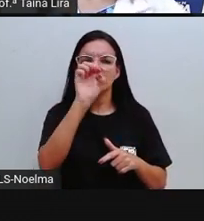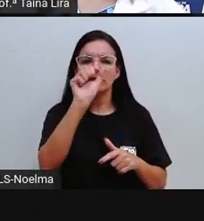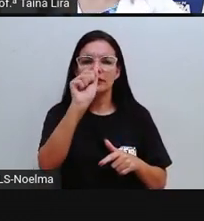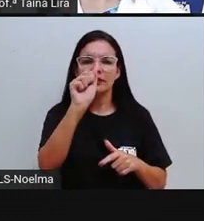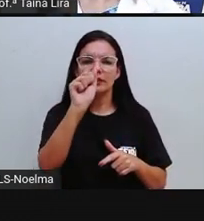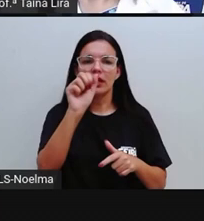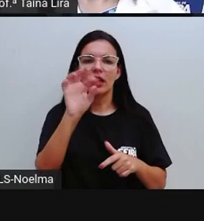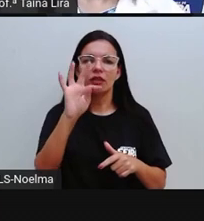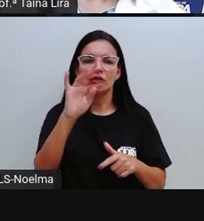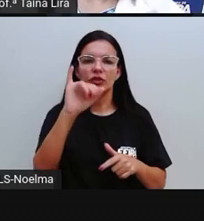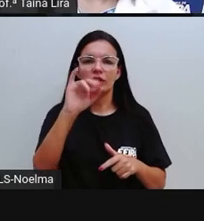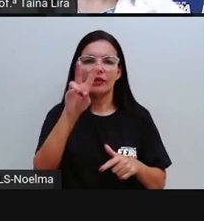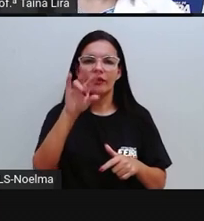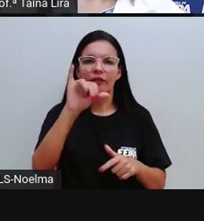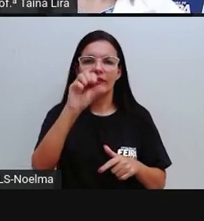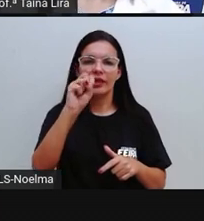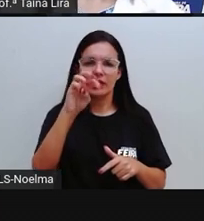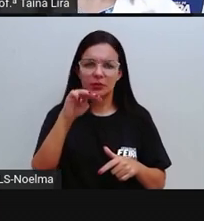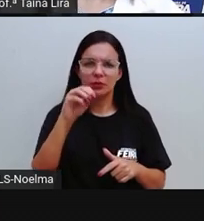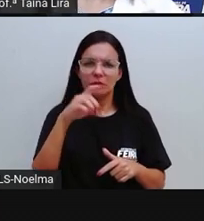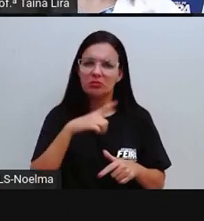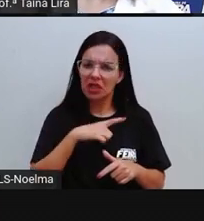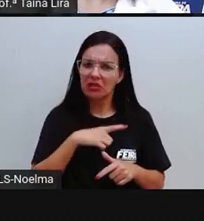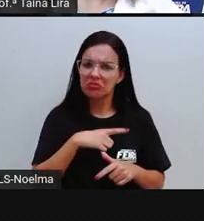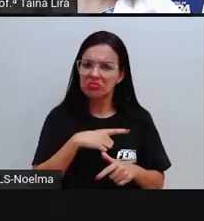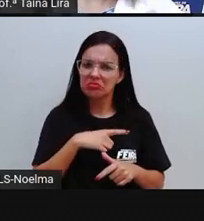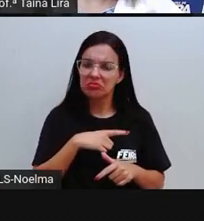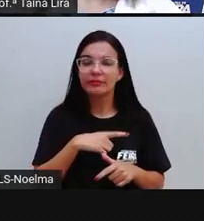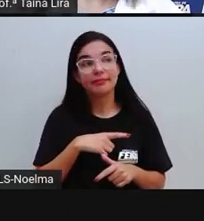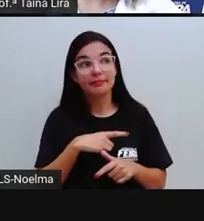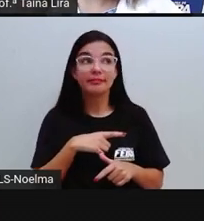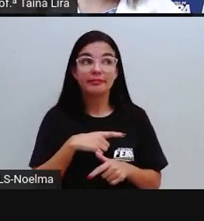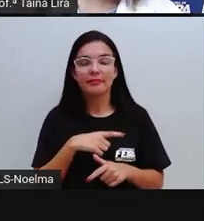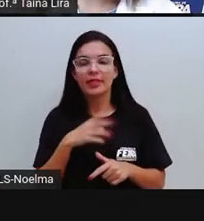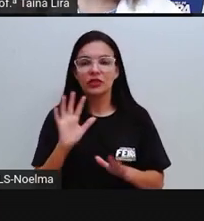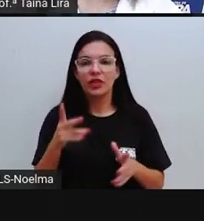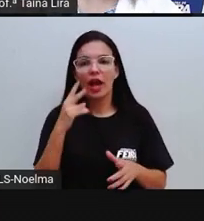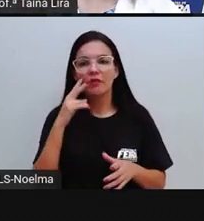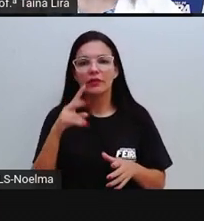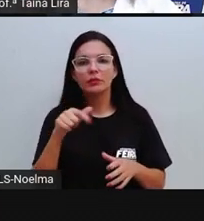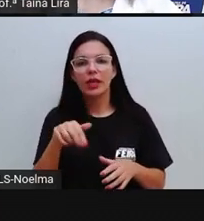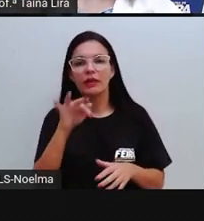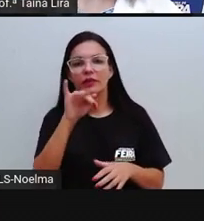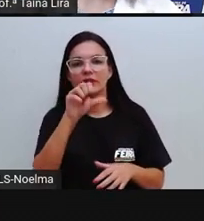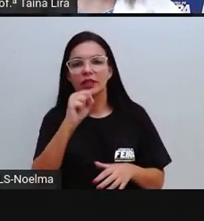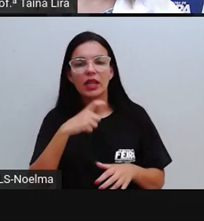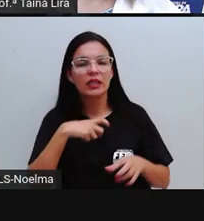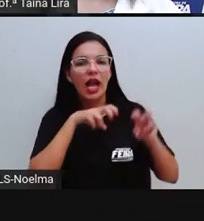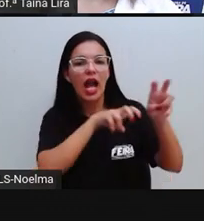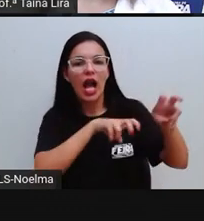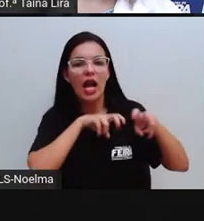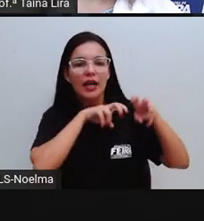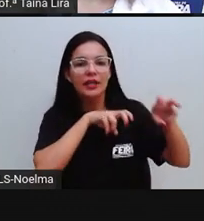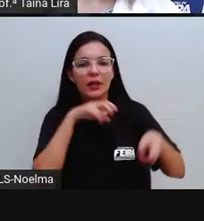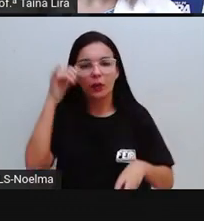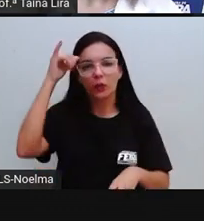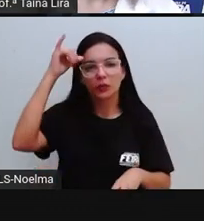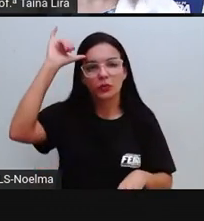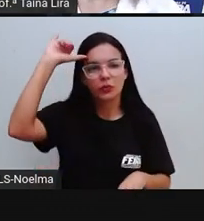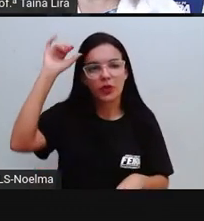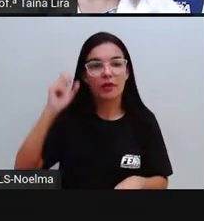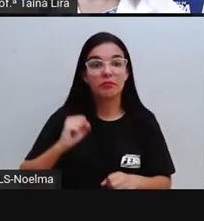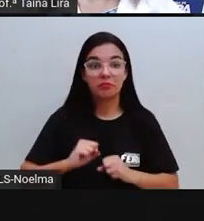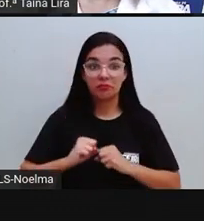de Santana é uma região que tem uma agricultura muito forte, inclusive a Pró já falou sobre isso, né,